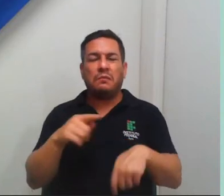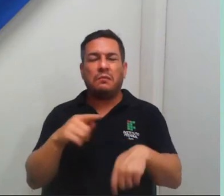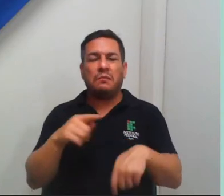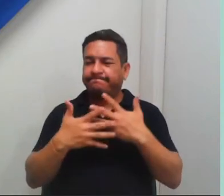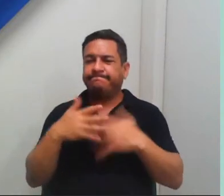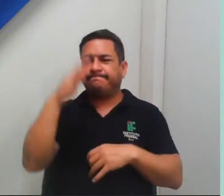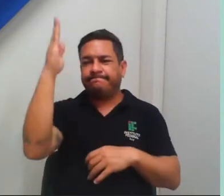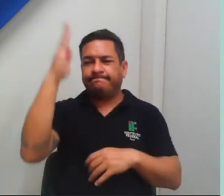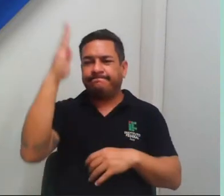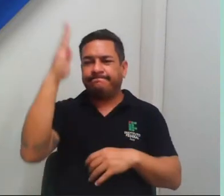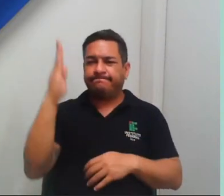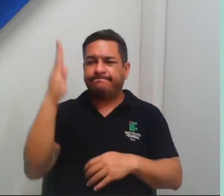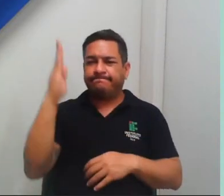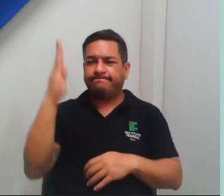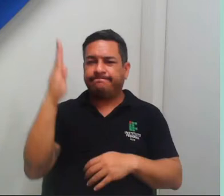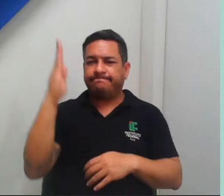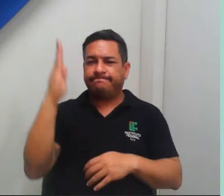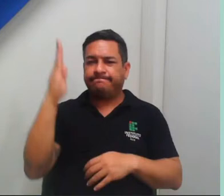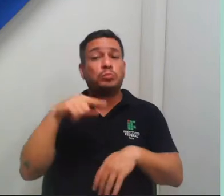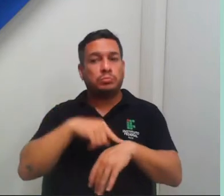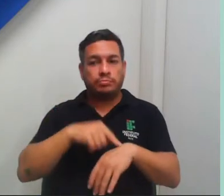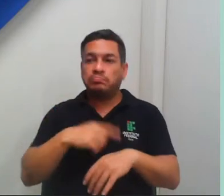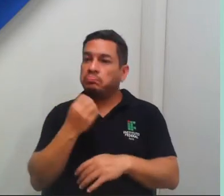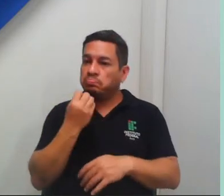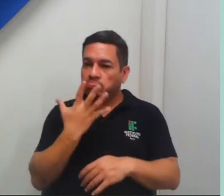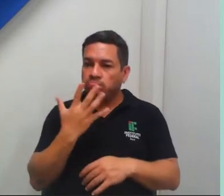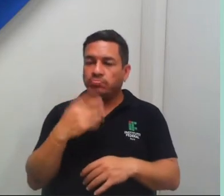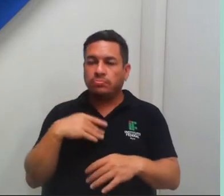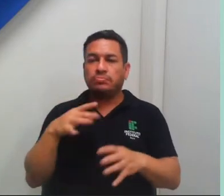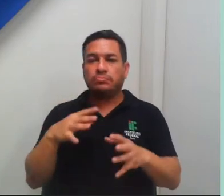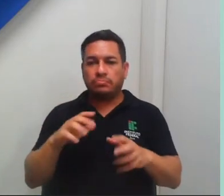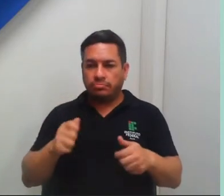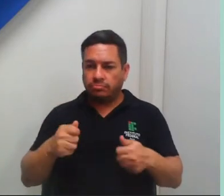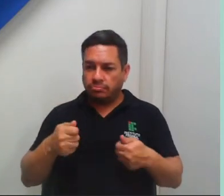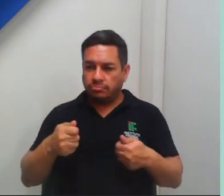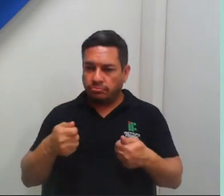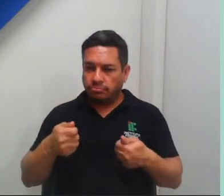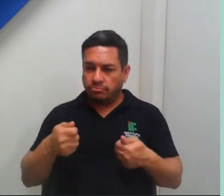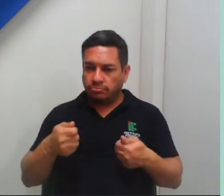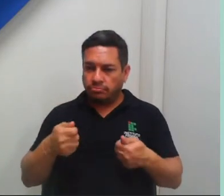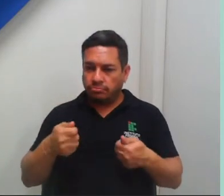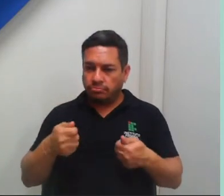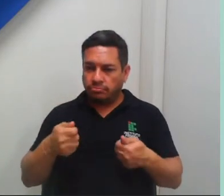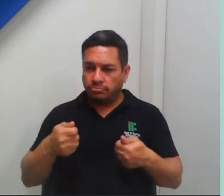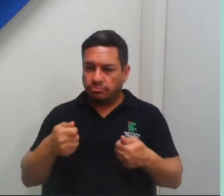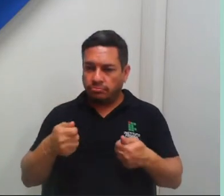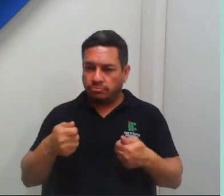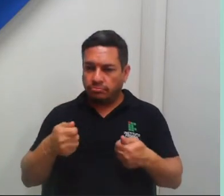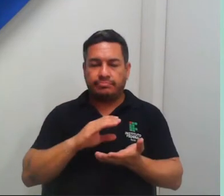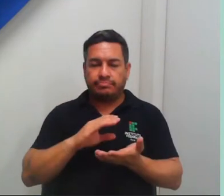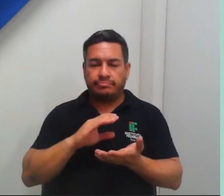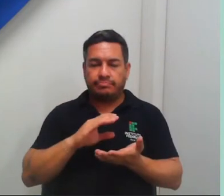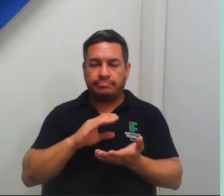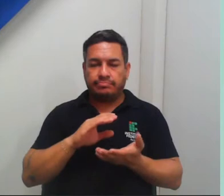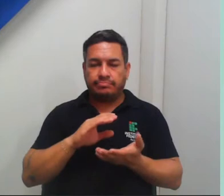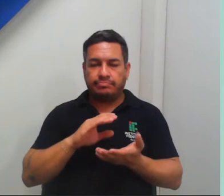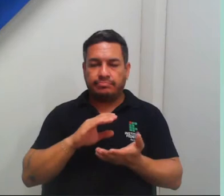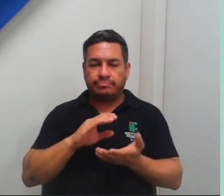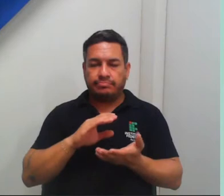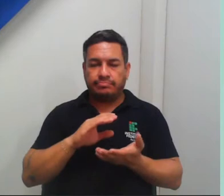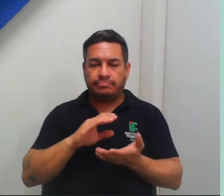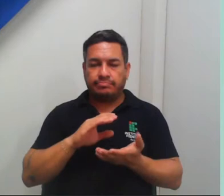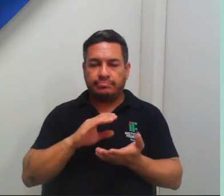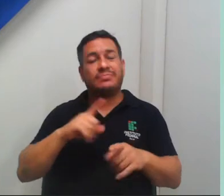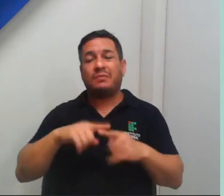de momentos muito bons, né, com forte investimento nas agências, pelas agências financiadoras, e a gente não está